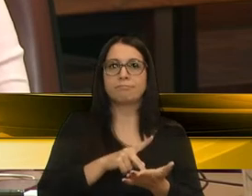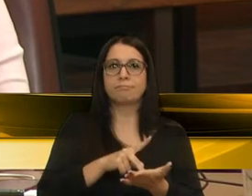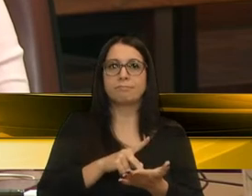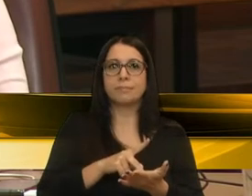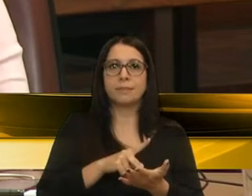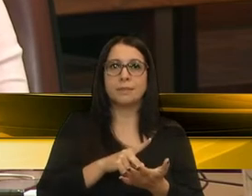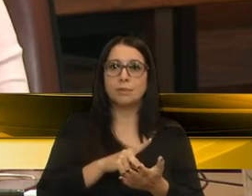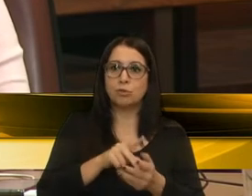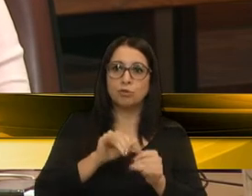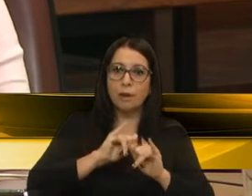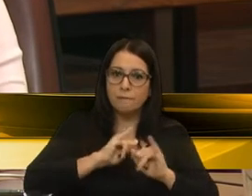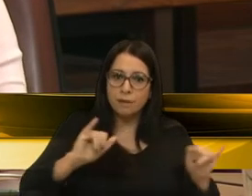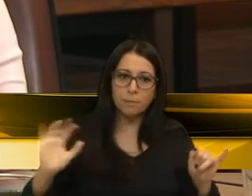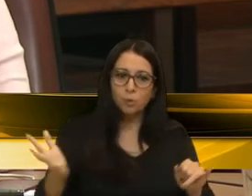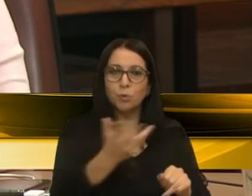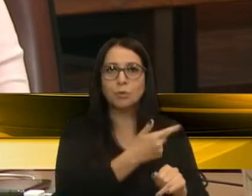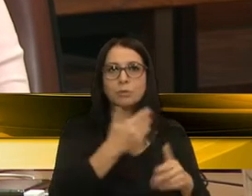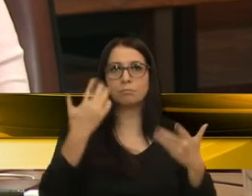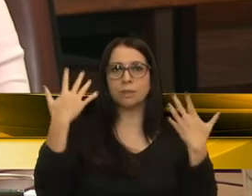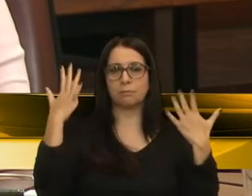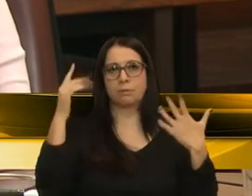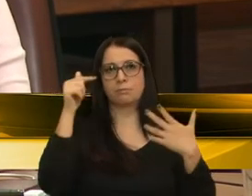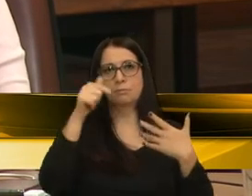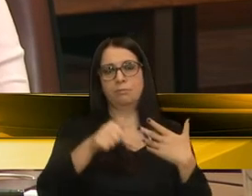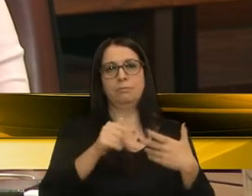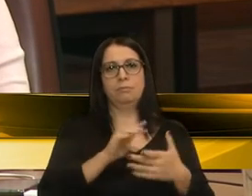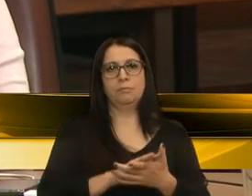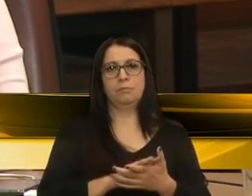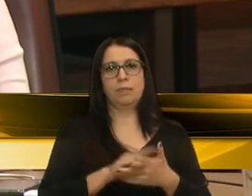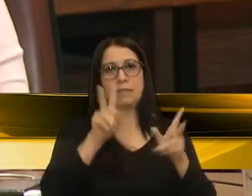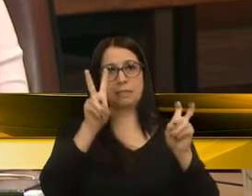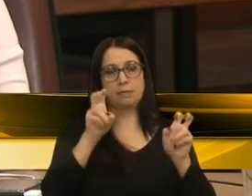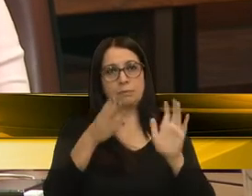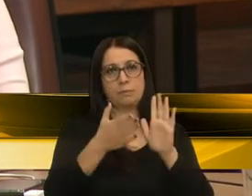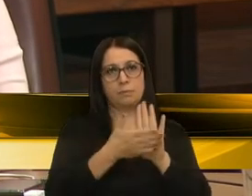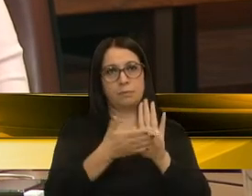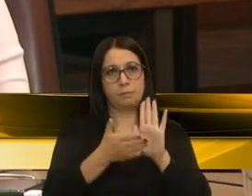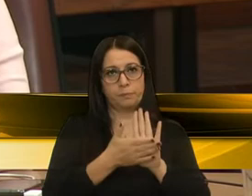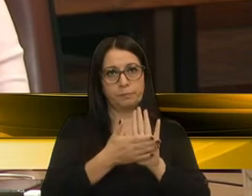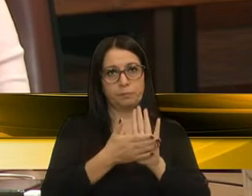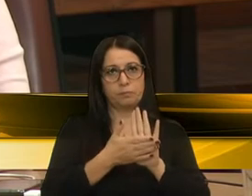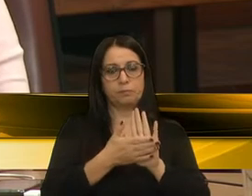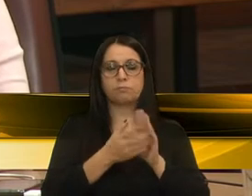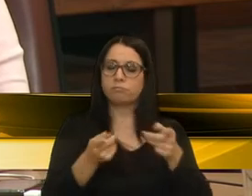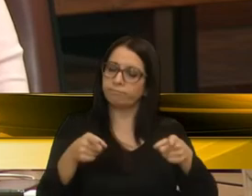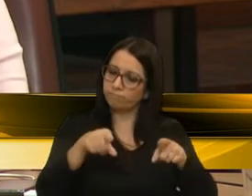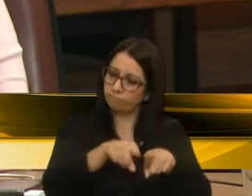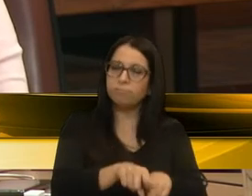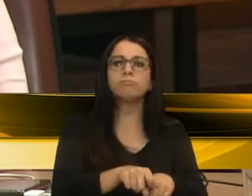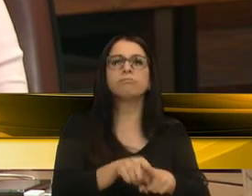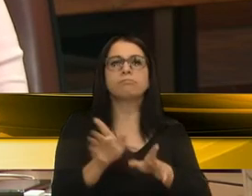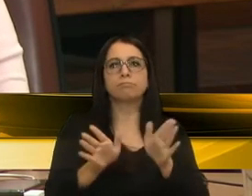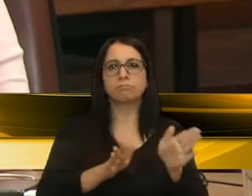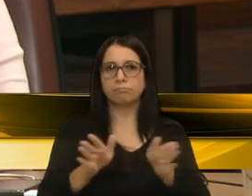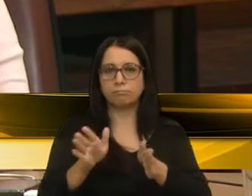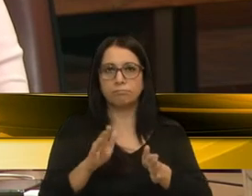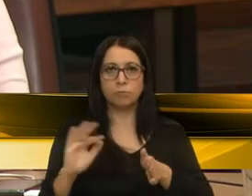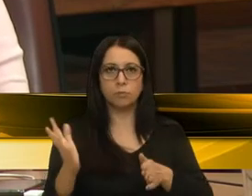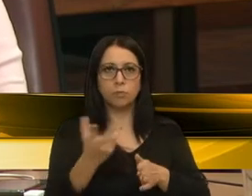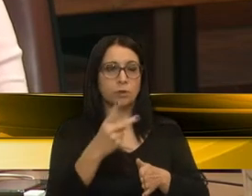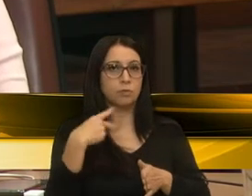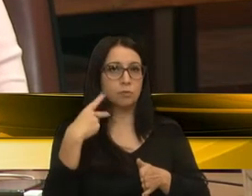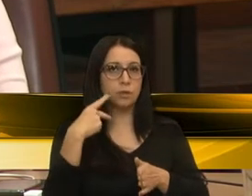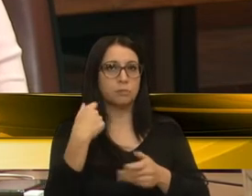universalização. Então, parabéns por trazer esse tema à pauta. Sou parceira para a acessibilidade. Tudo que o